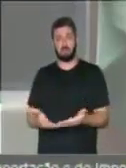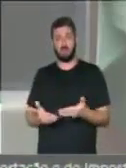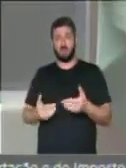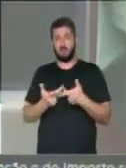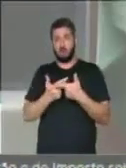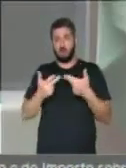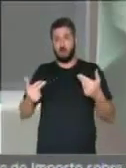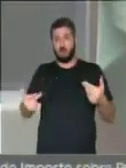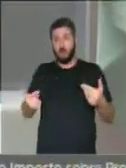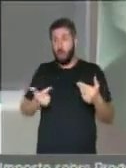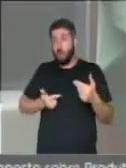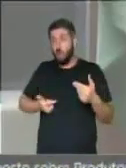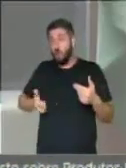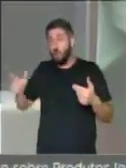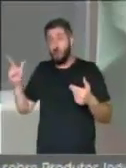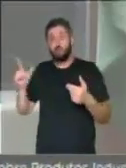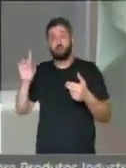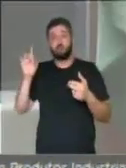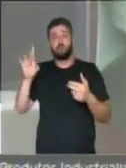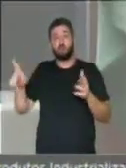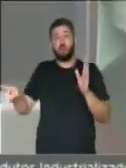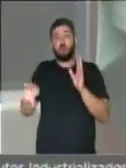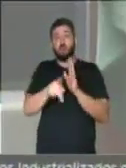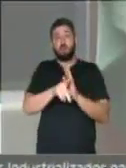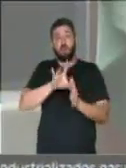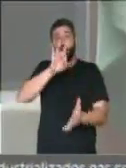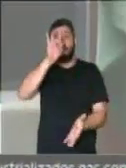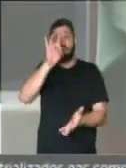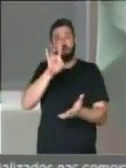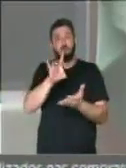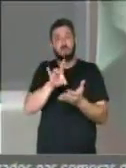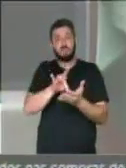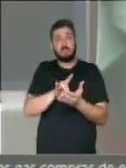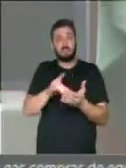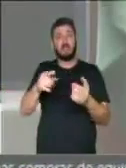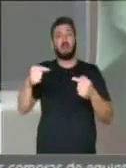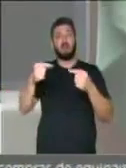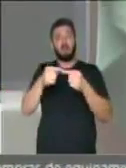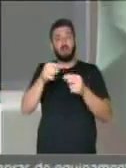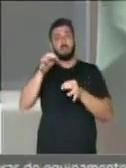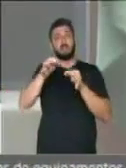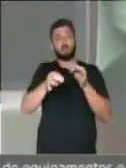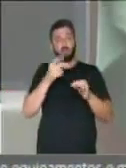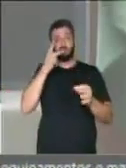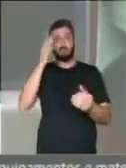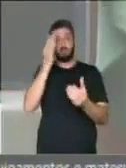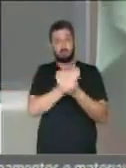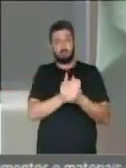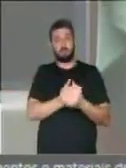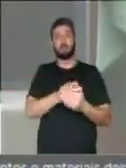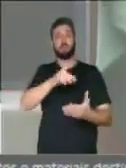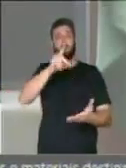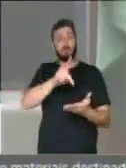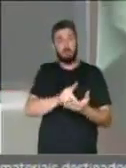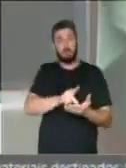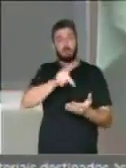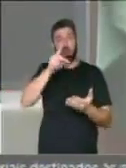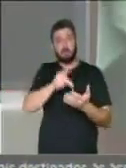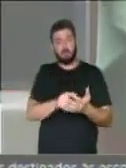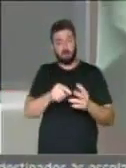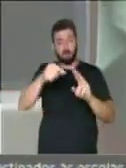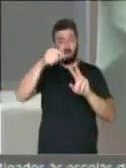elemento outro que não o oficial, o judicial, dizendo que, verdadeiramente,